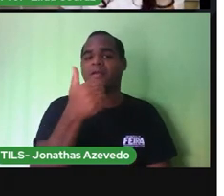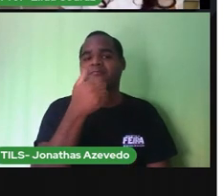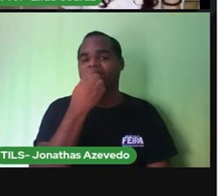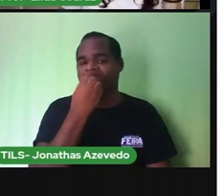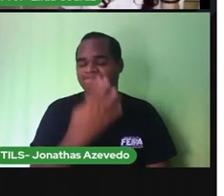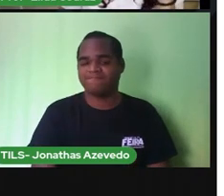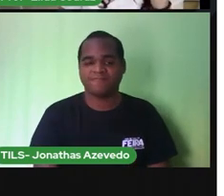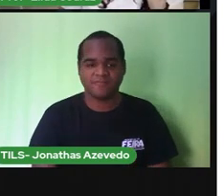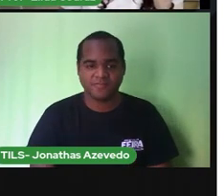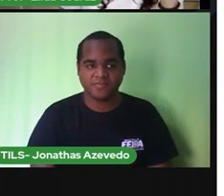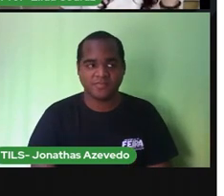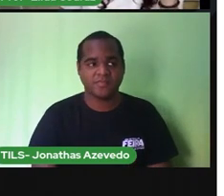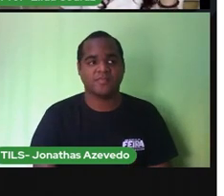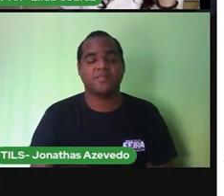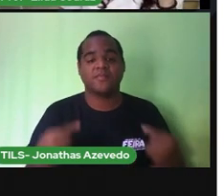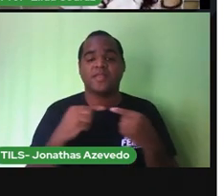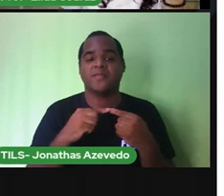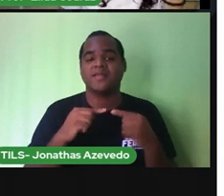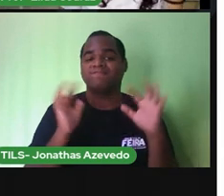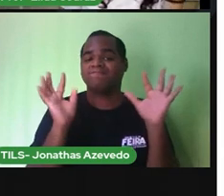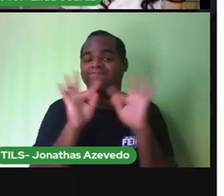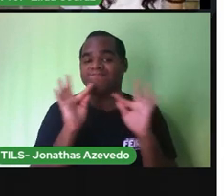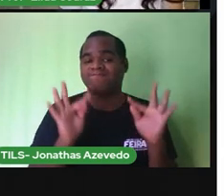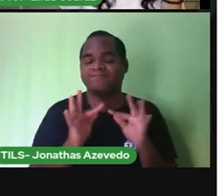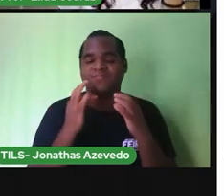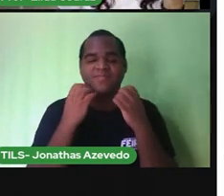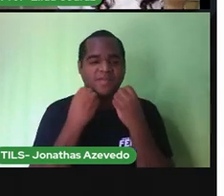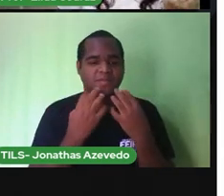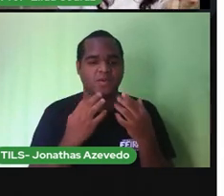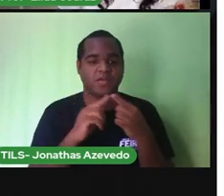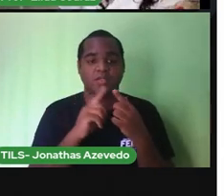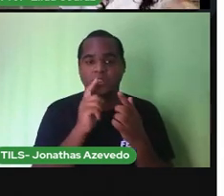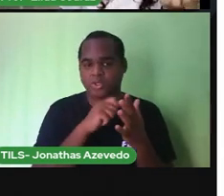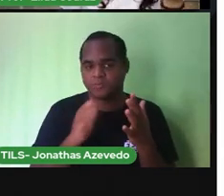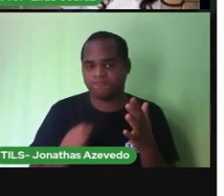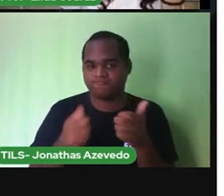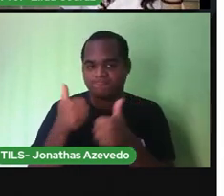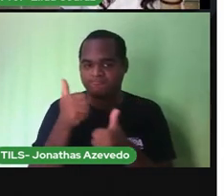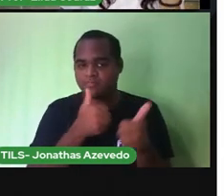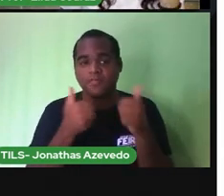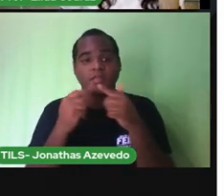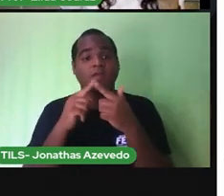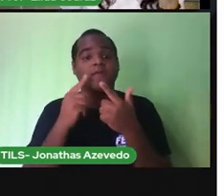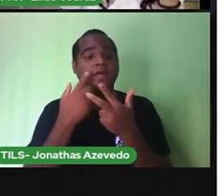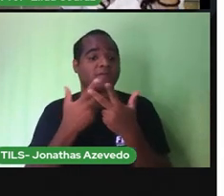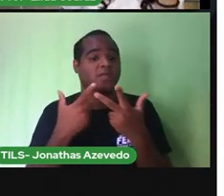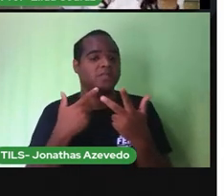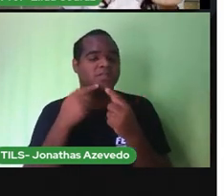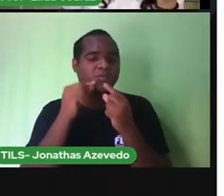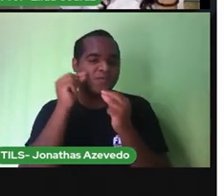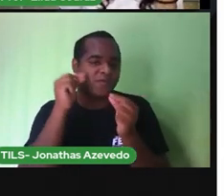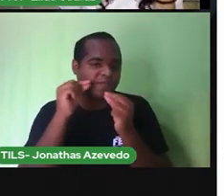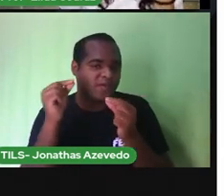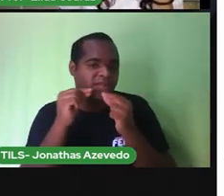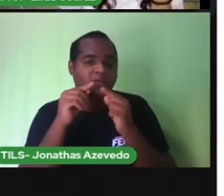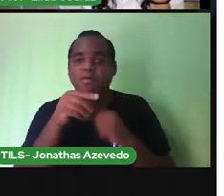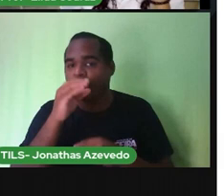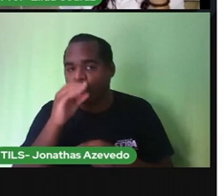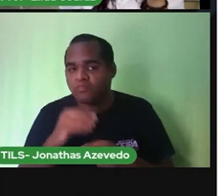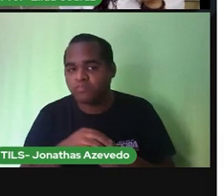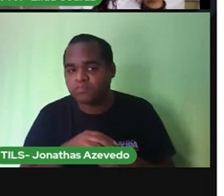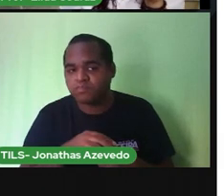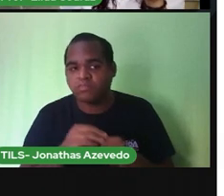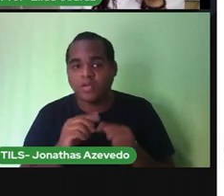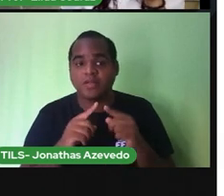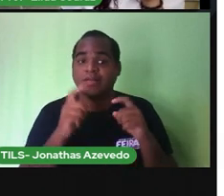ficar assim, feliz. Escovar os dentes após as refeições, utilizar o fio dental, o enxaguante bucal, ir ao